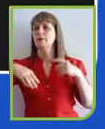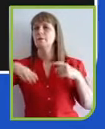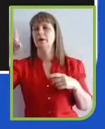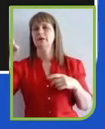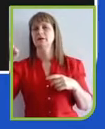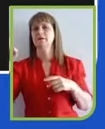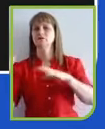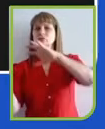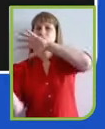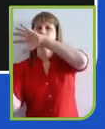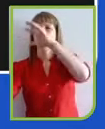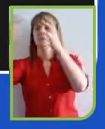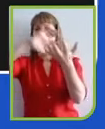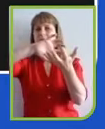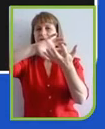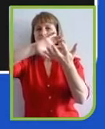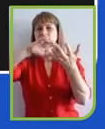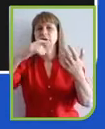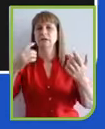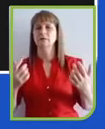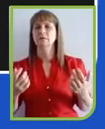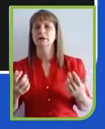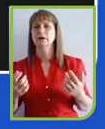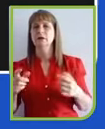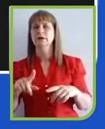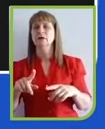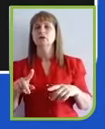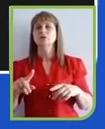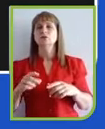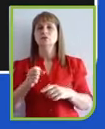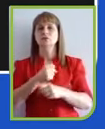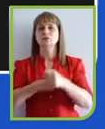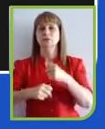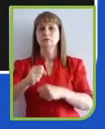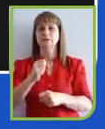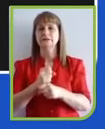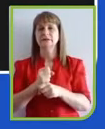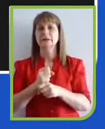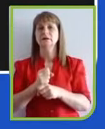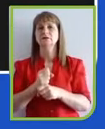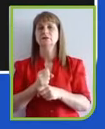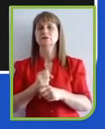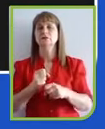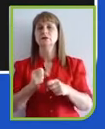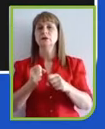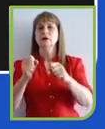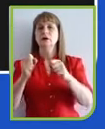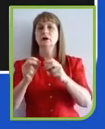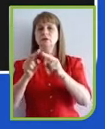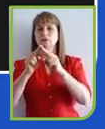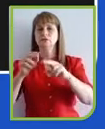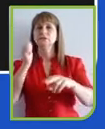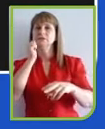cientistas da ONU, em novembro, chegaram à conclusão de que a gente já está no estágio de emergência climática. Já